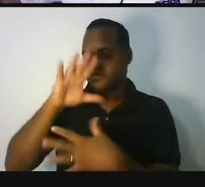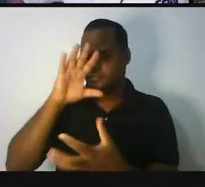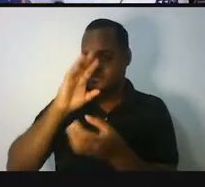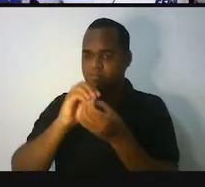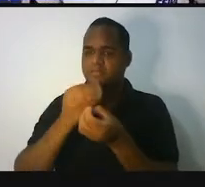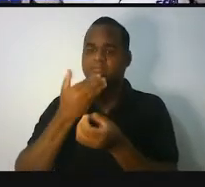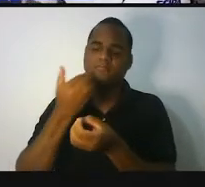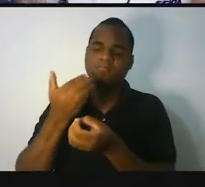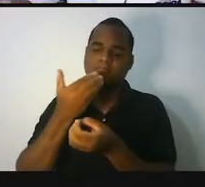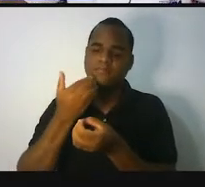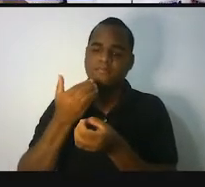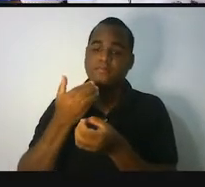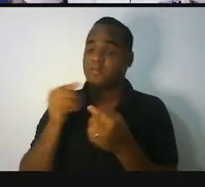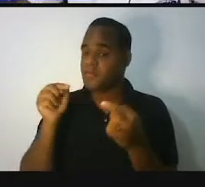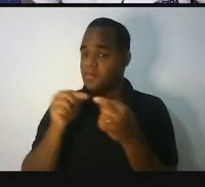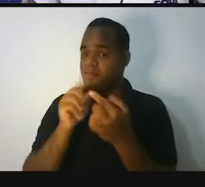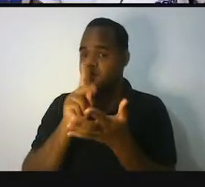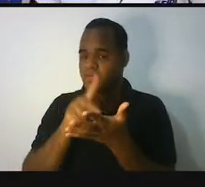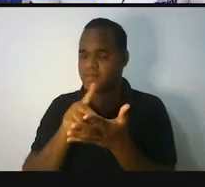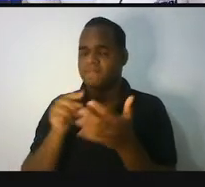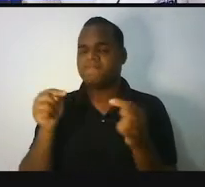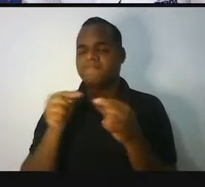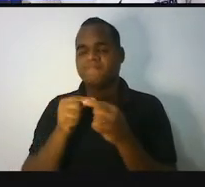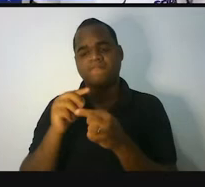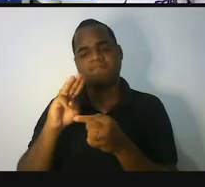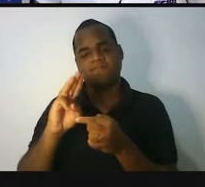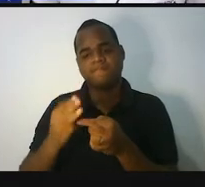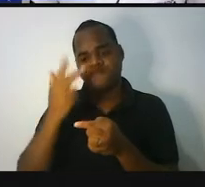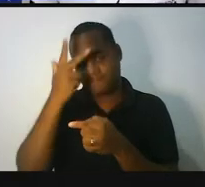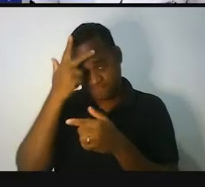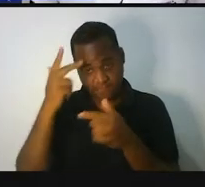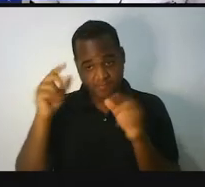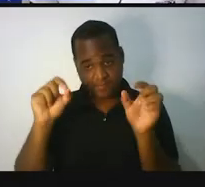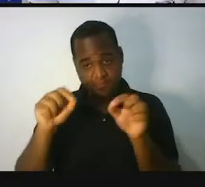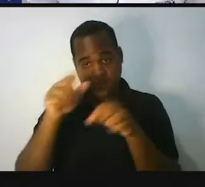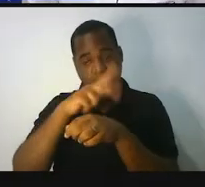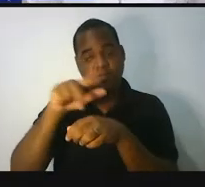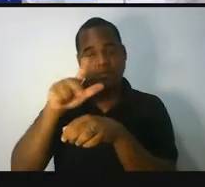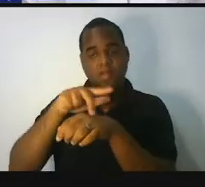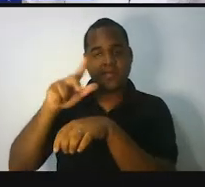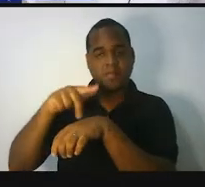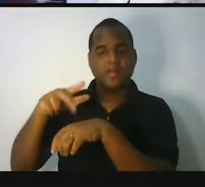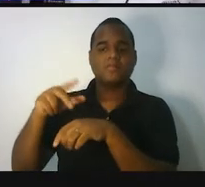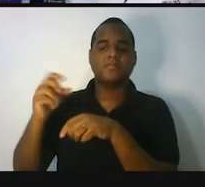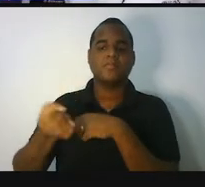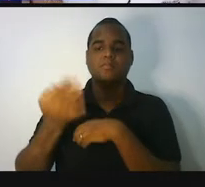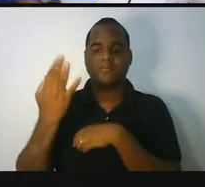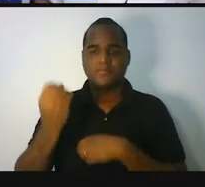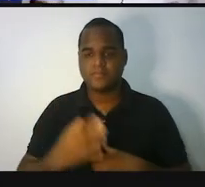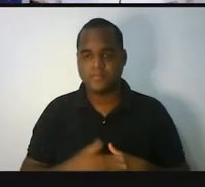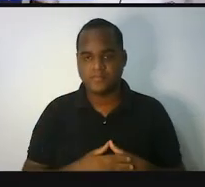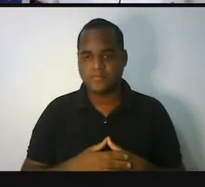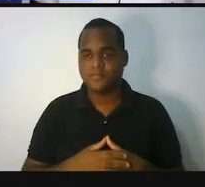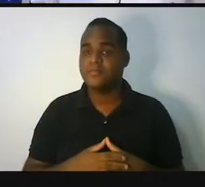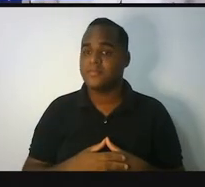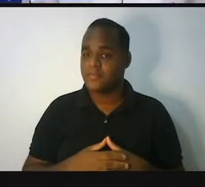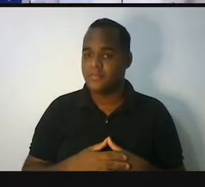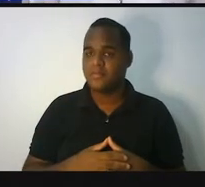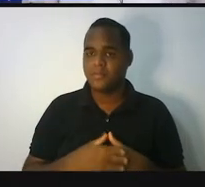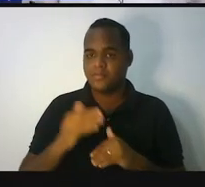melhor essa quantidade real de milhões de pessoas em cada país, tá bom? Avançando.